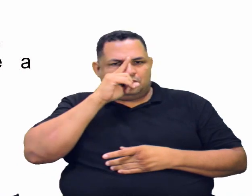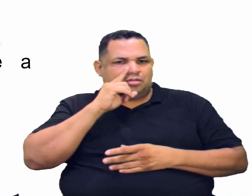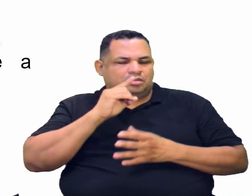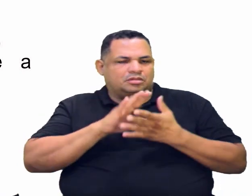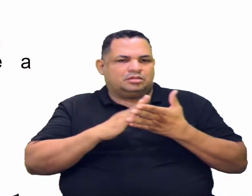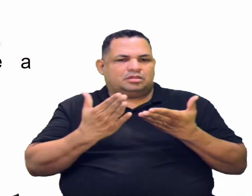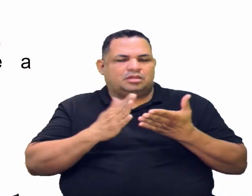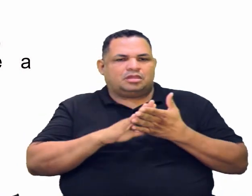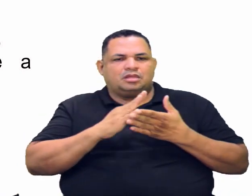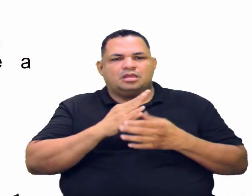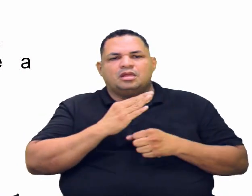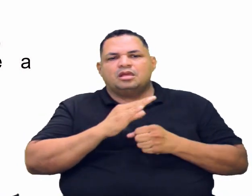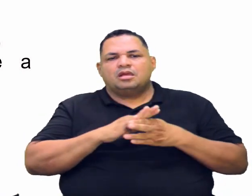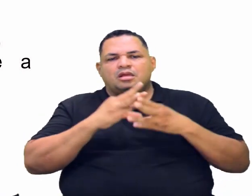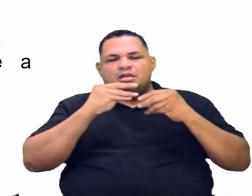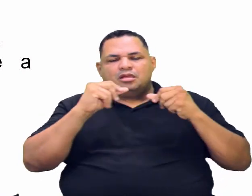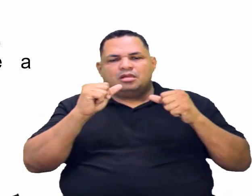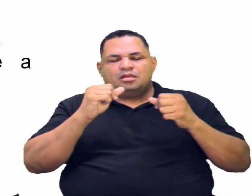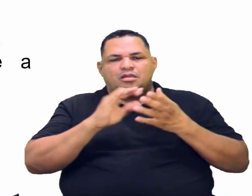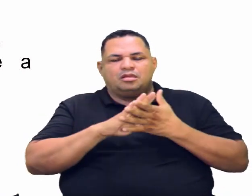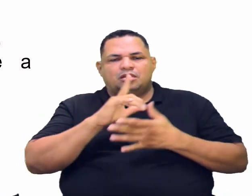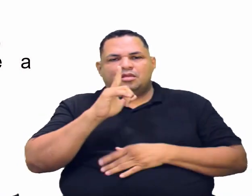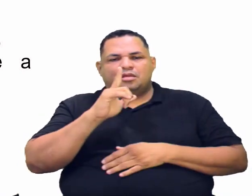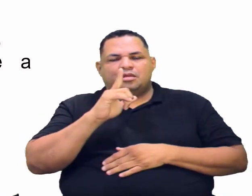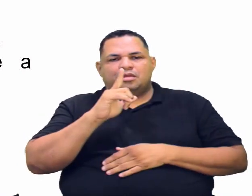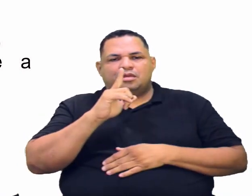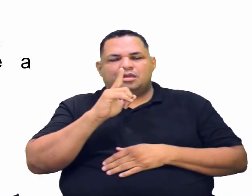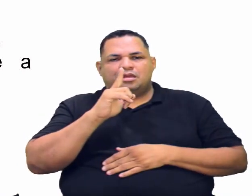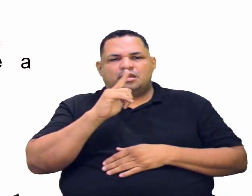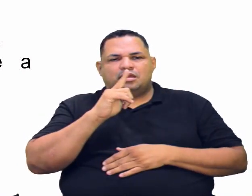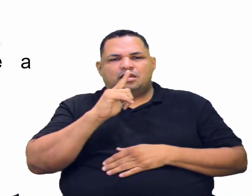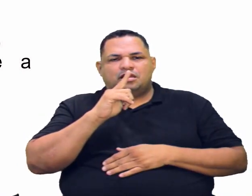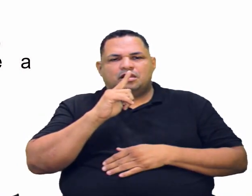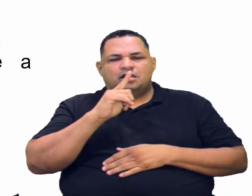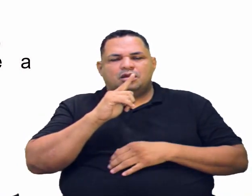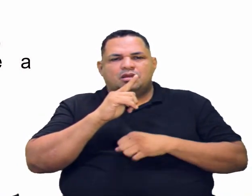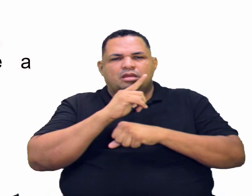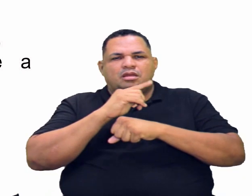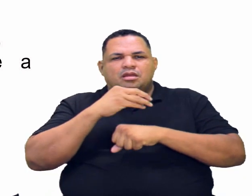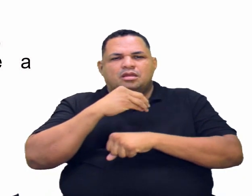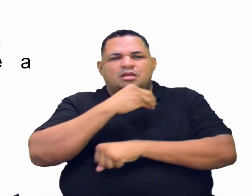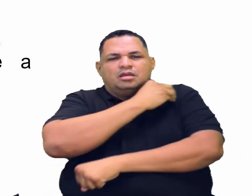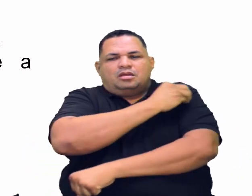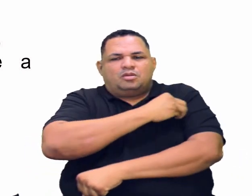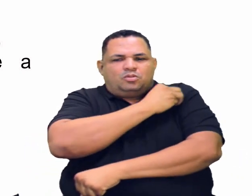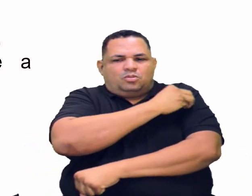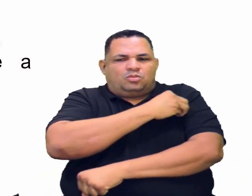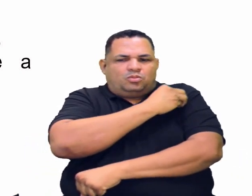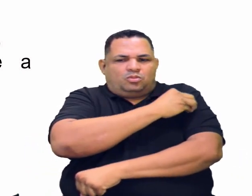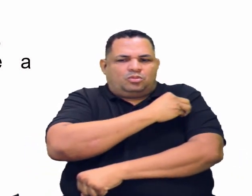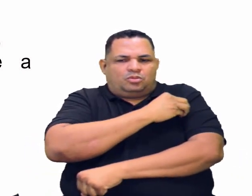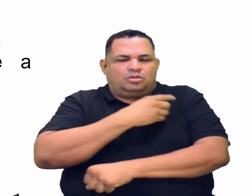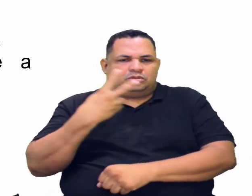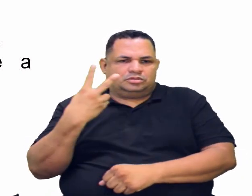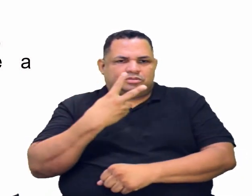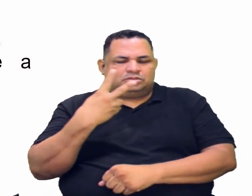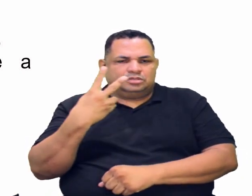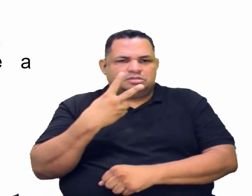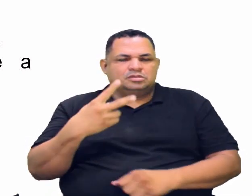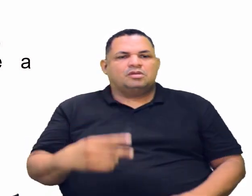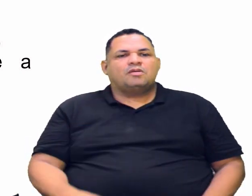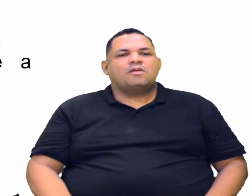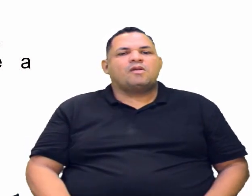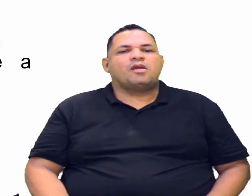e esse álcool é um álcool secundário, já que esse carbono aqui é um carbono